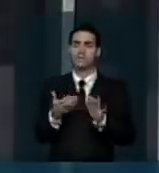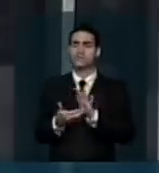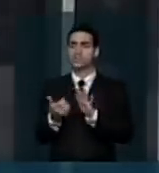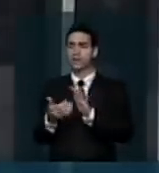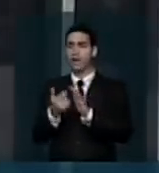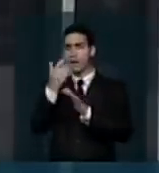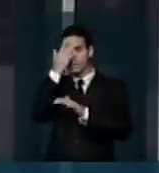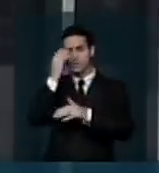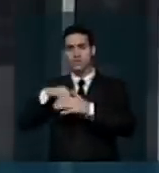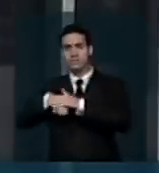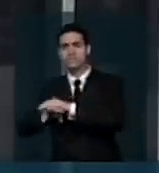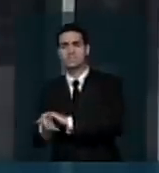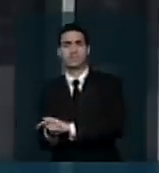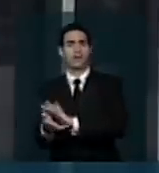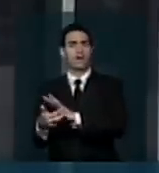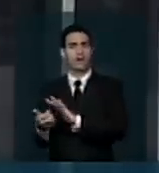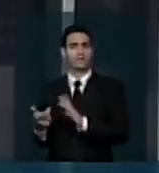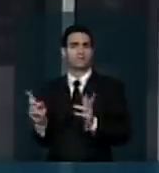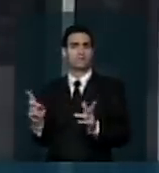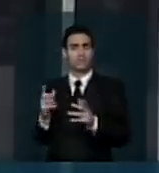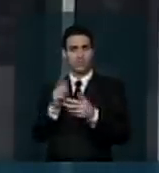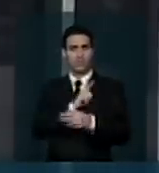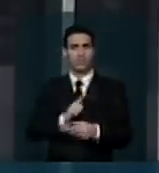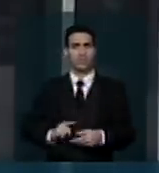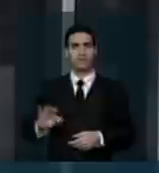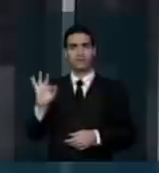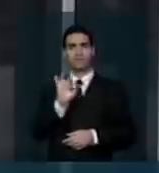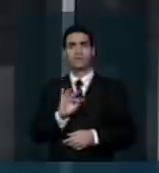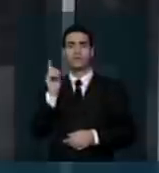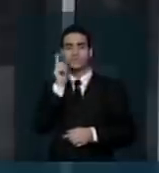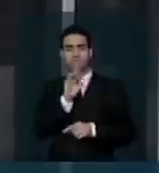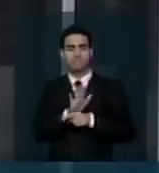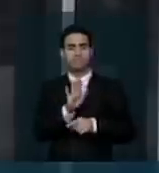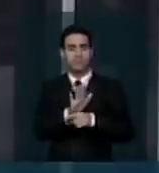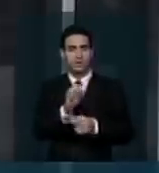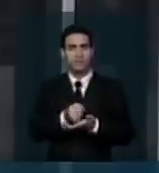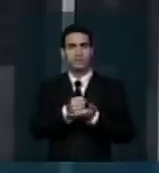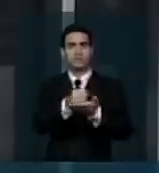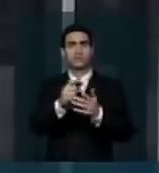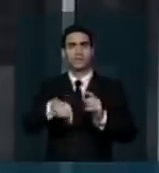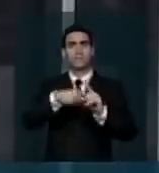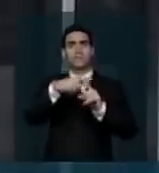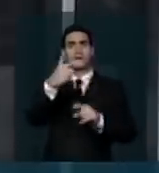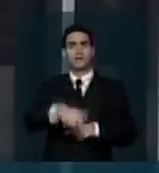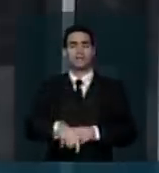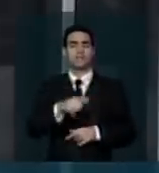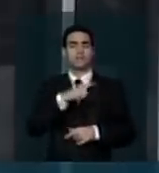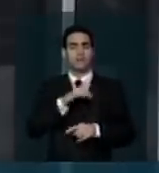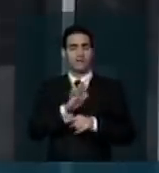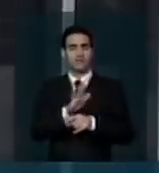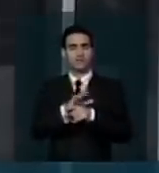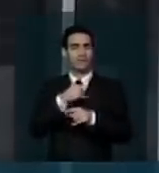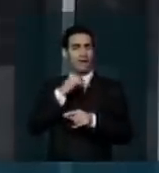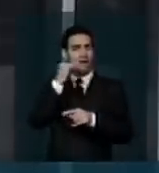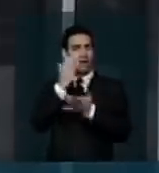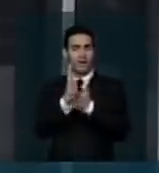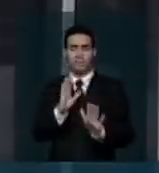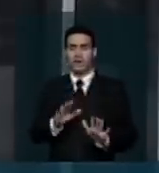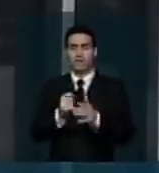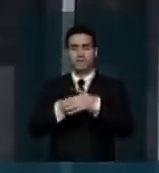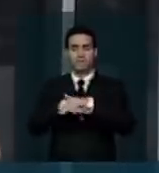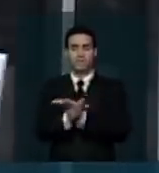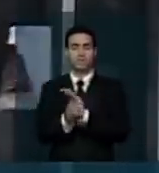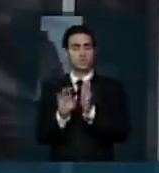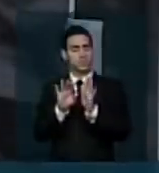dependentes químicos, nós queremos que o governo federal invista mais no sentido de ajudar essas pessoas a sair do vício das drogas, nós queremos